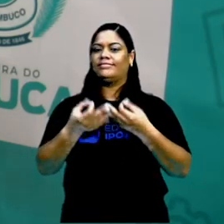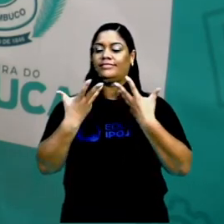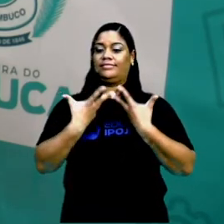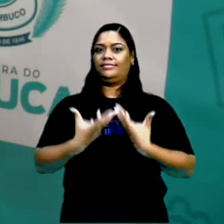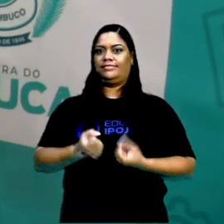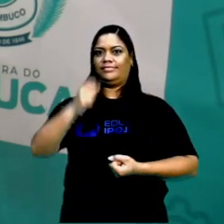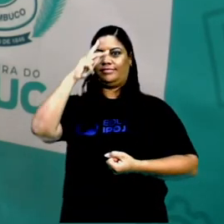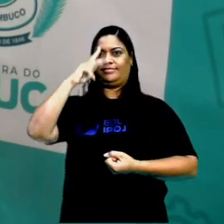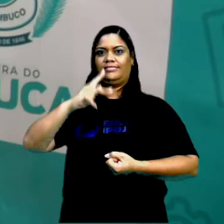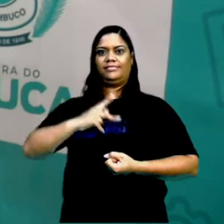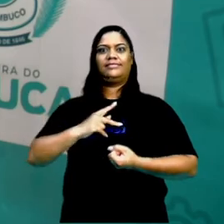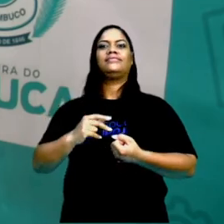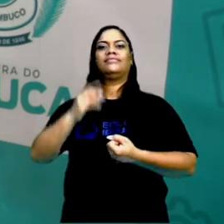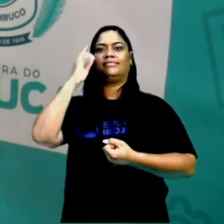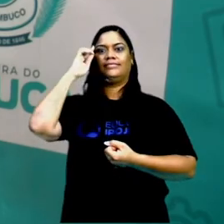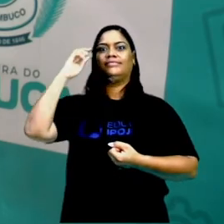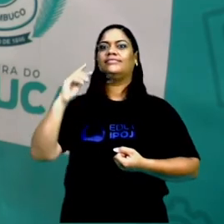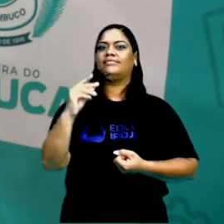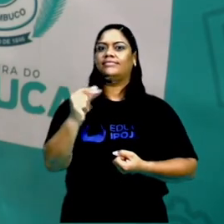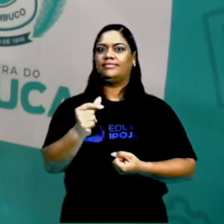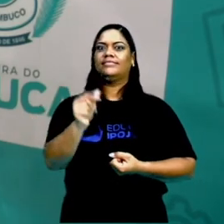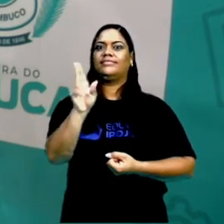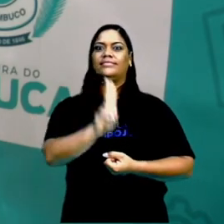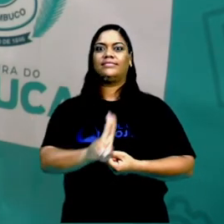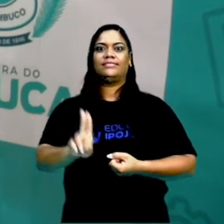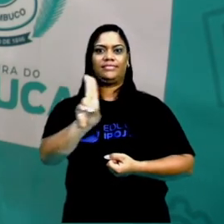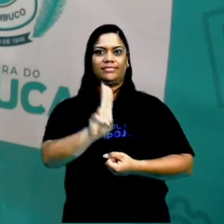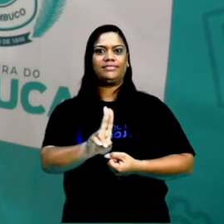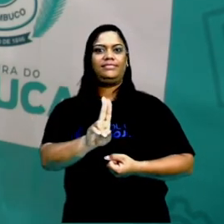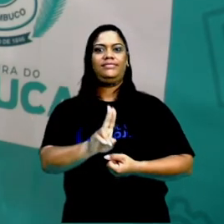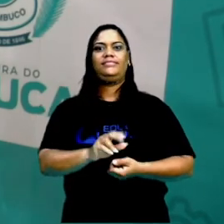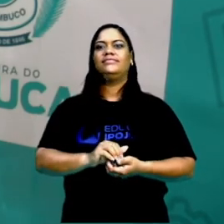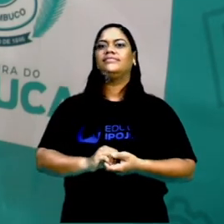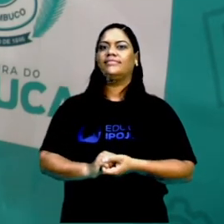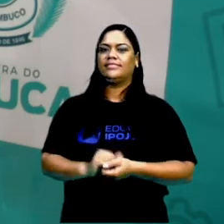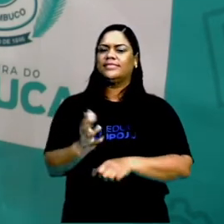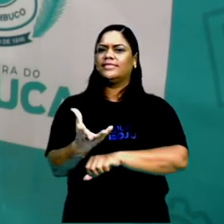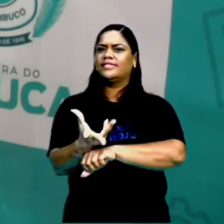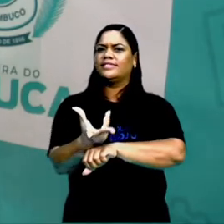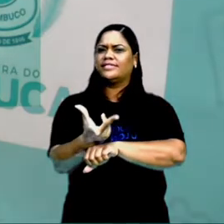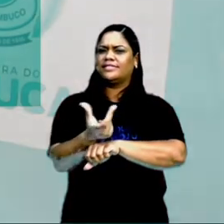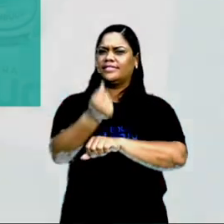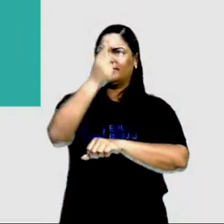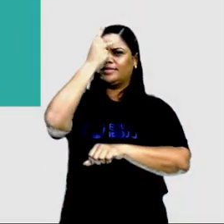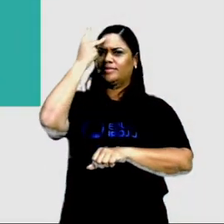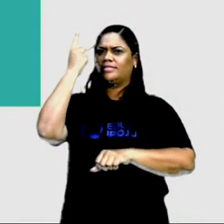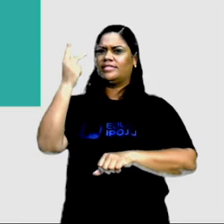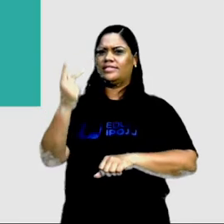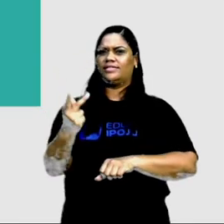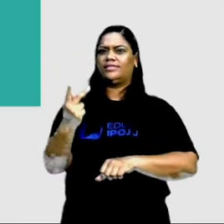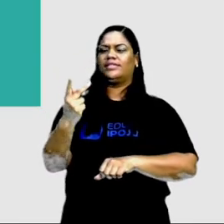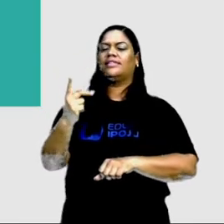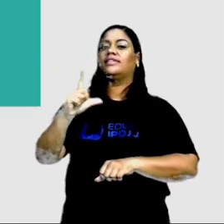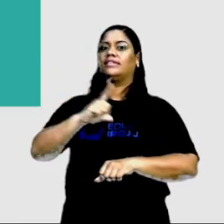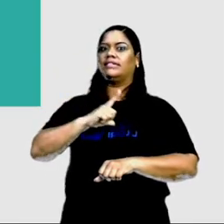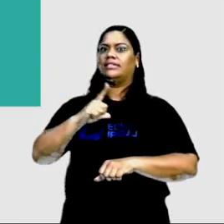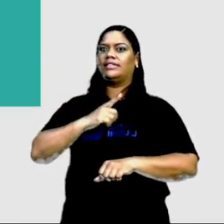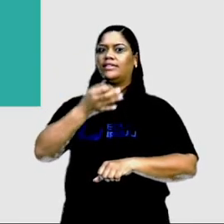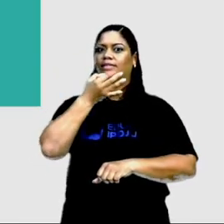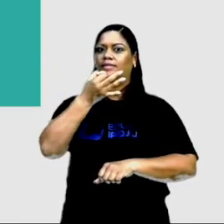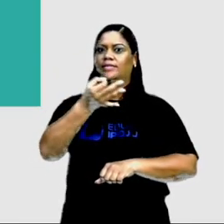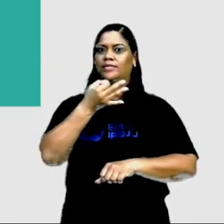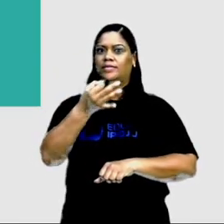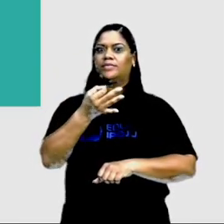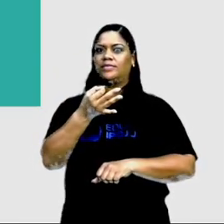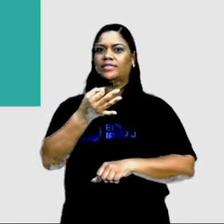argumentar? Argumentar é um recurso que tem como propósito convencer alguém para que se tenha a opinião ou